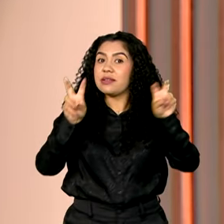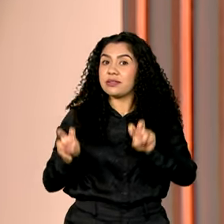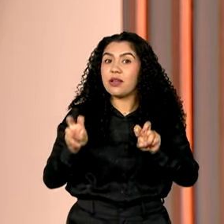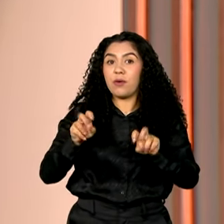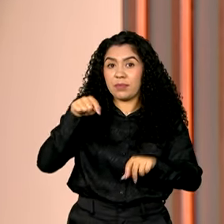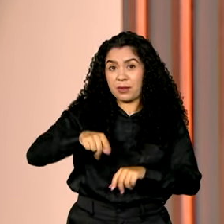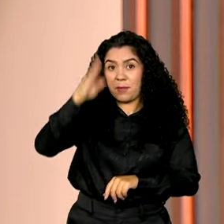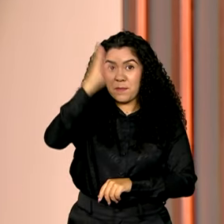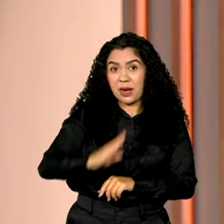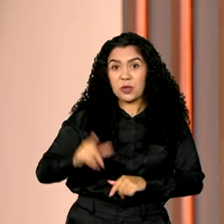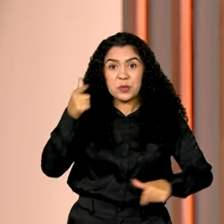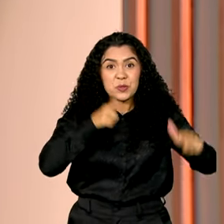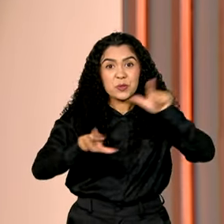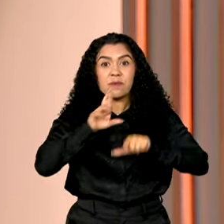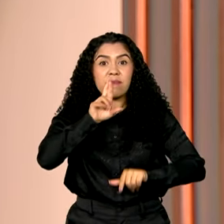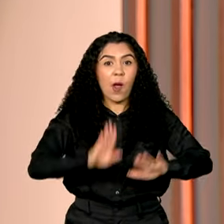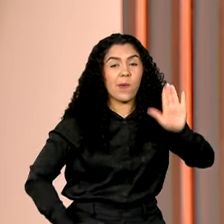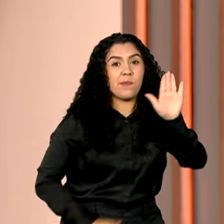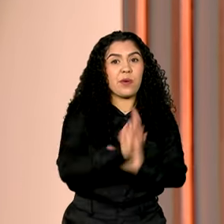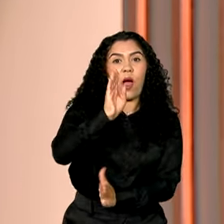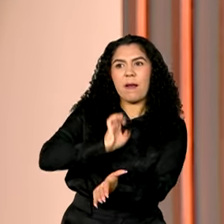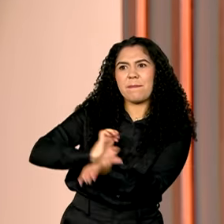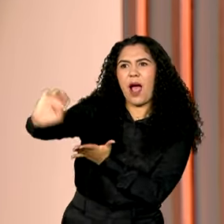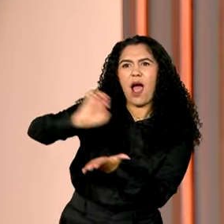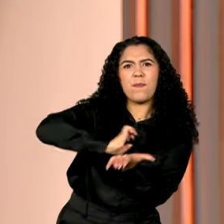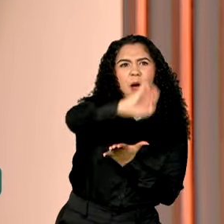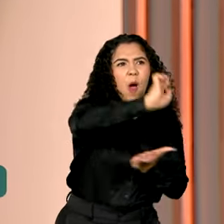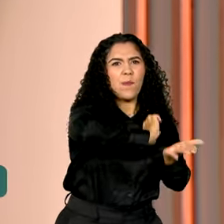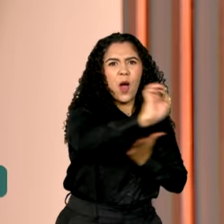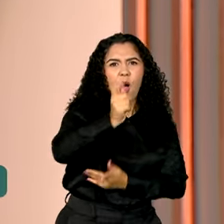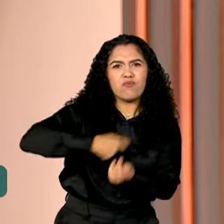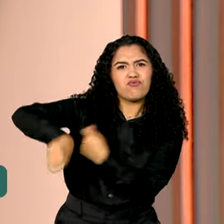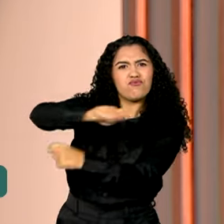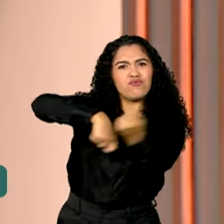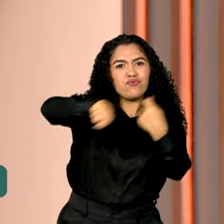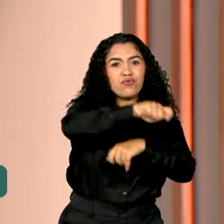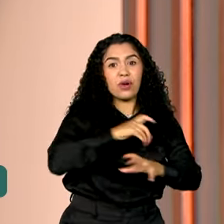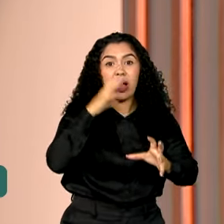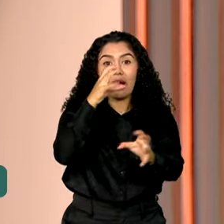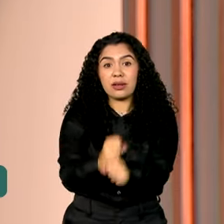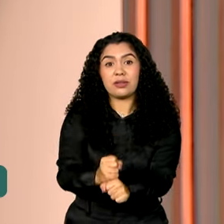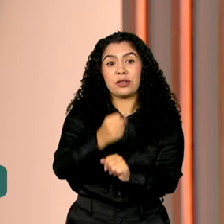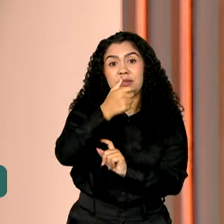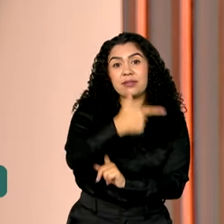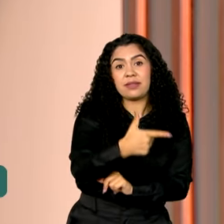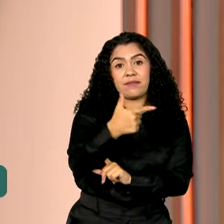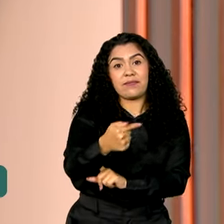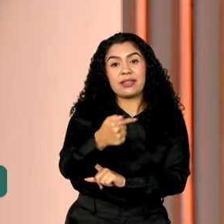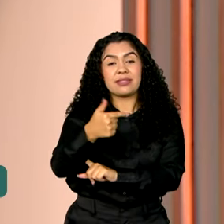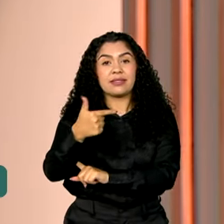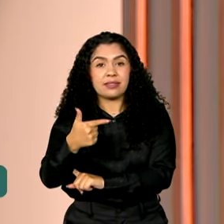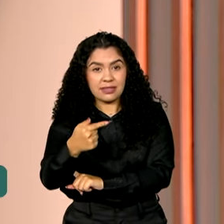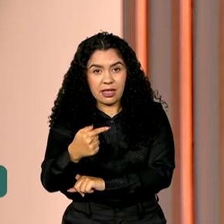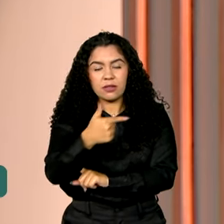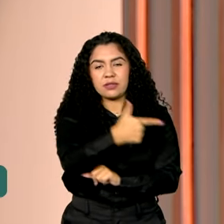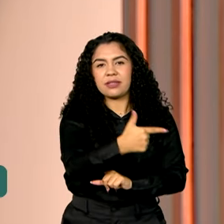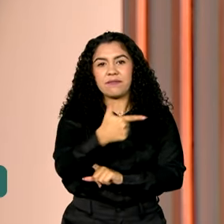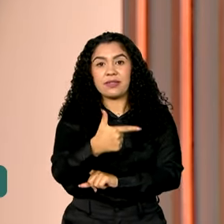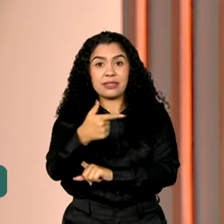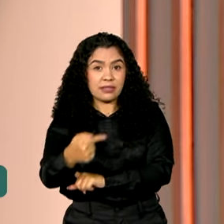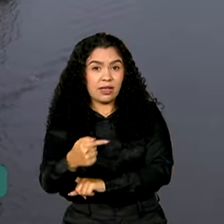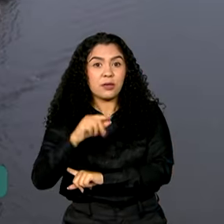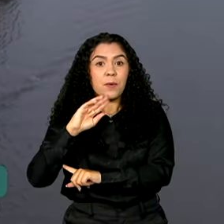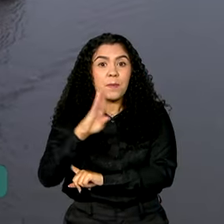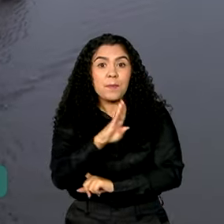brasileiras bateram recorde no primeiro semestre e alcançaram 227 bilhões de dólares no acumulado do ano.